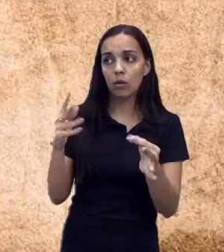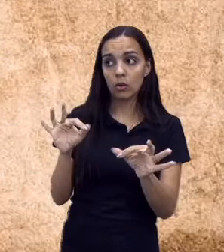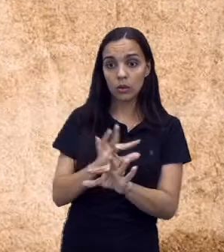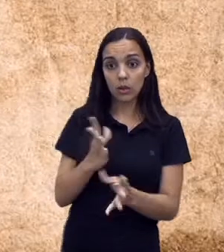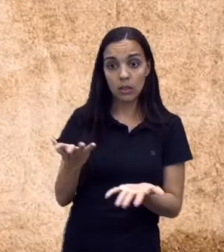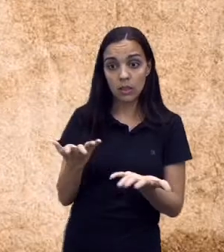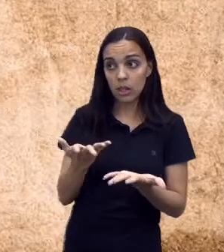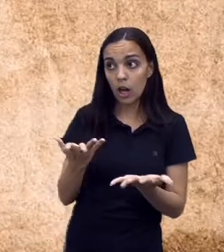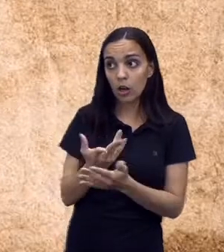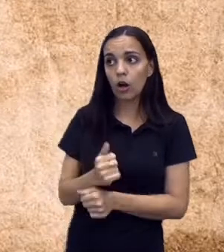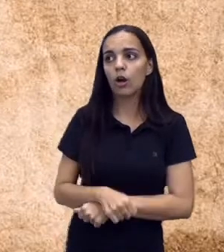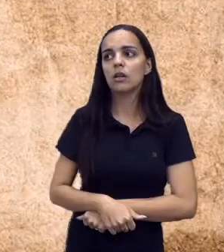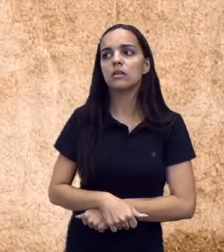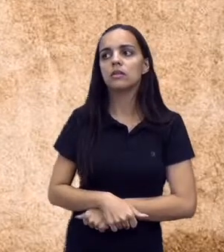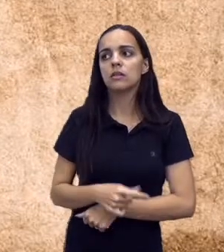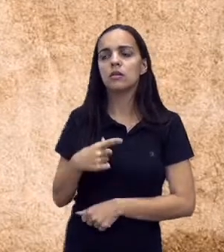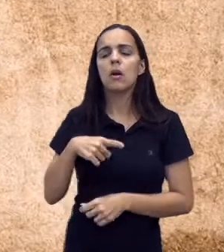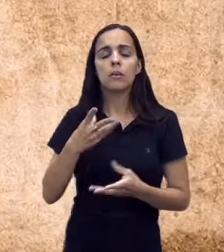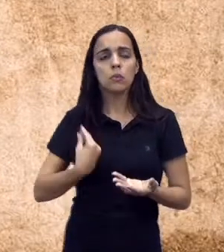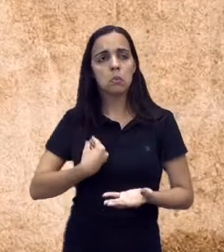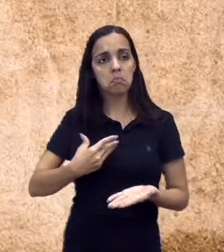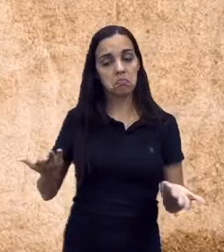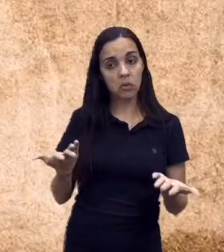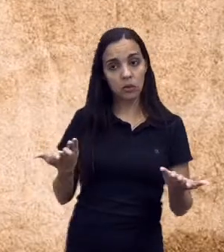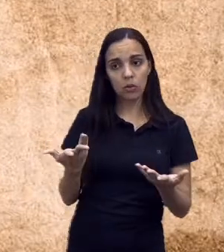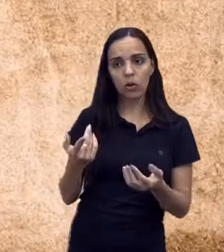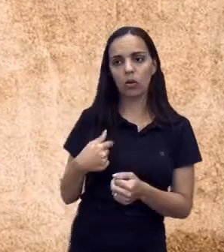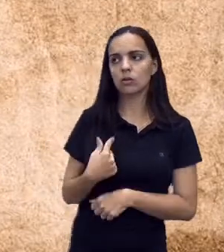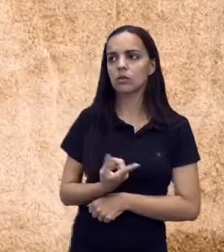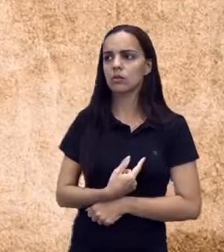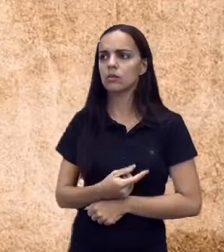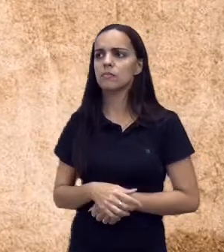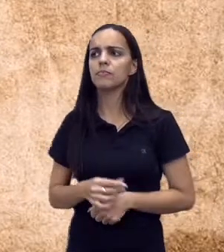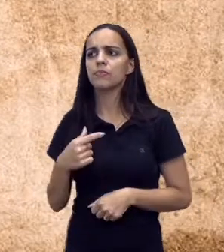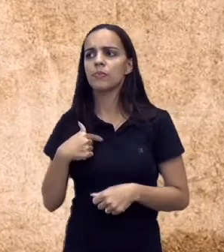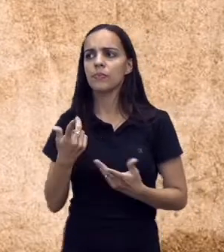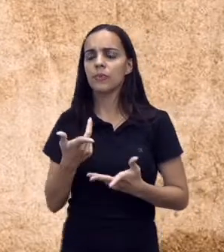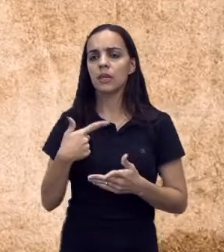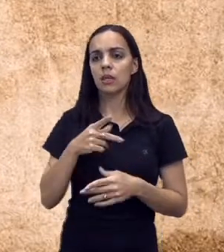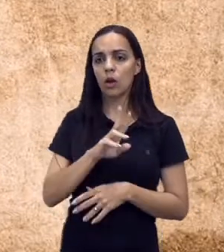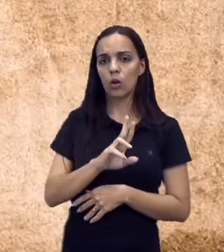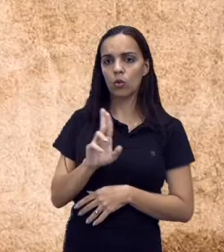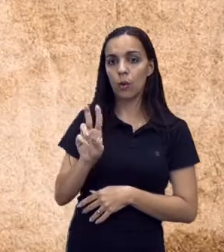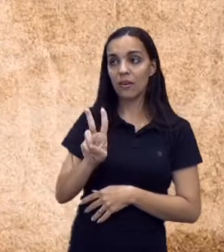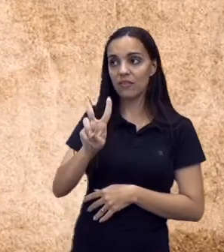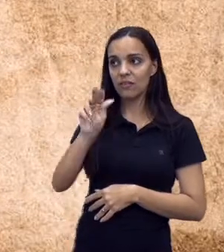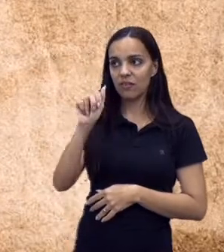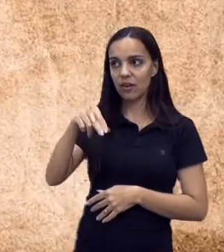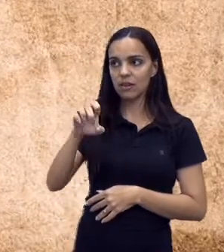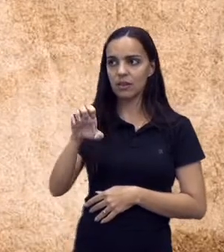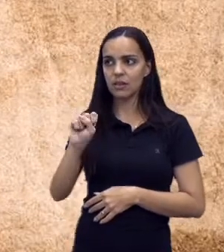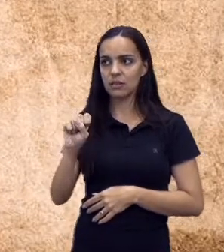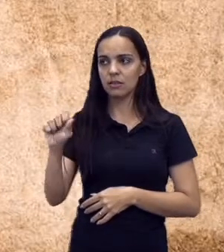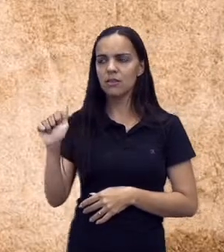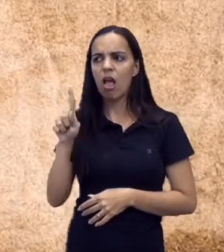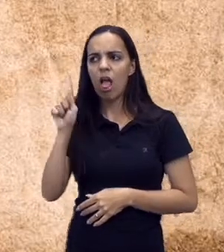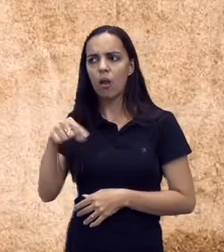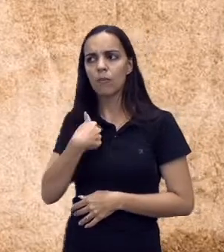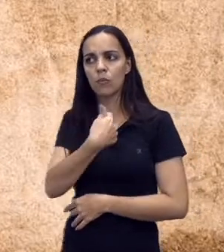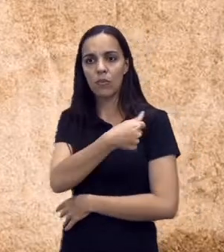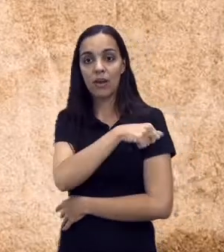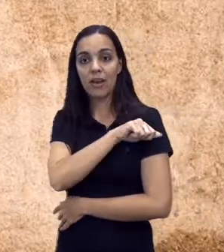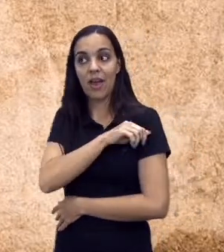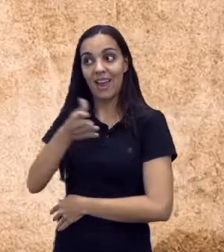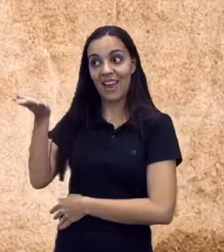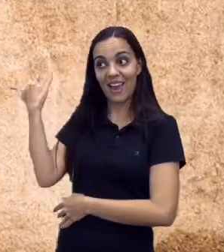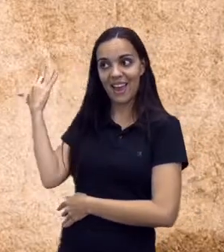agora nesse cenário que nós estamos vivendo. O nome dela é Vanessa Lobac e ela é uma aluna, era uma